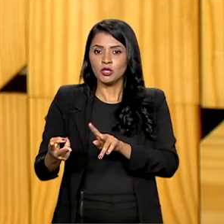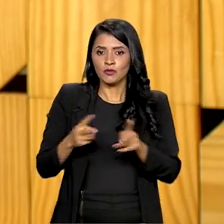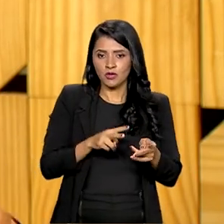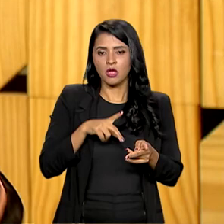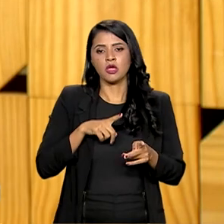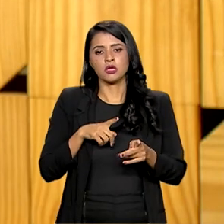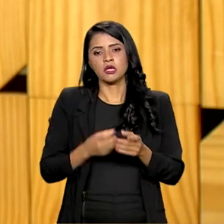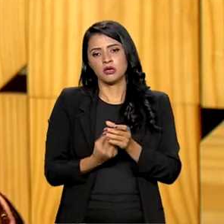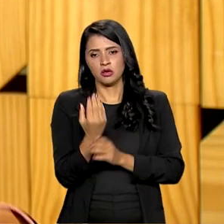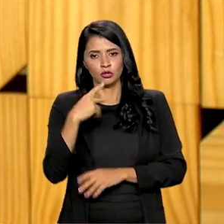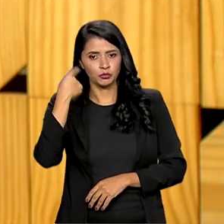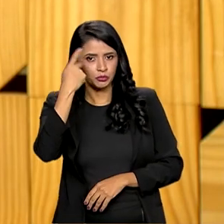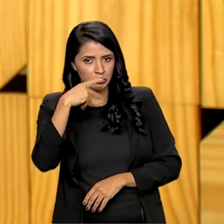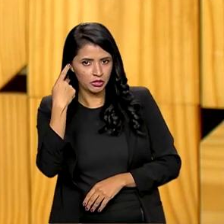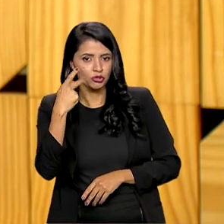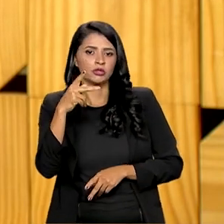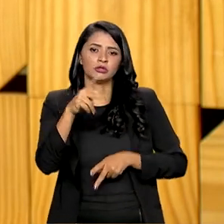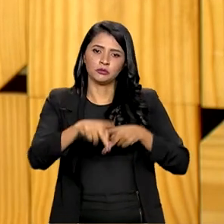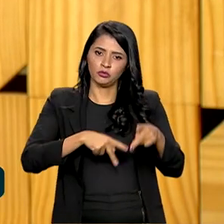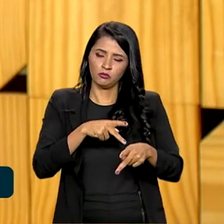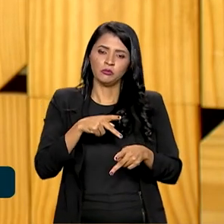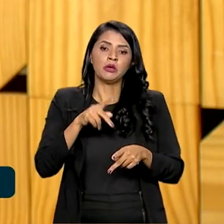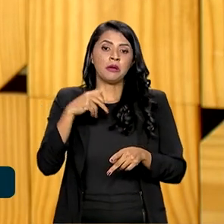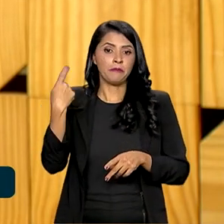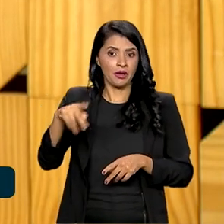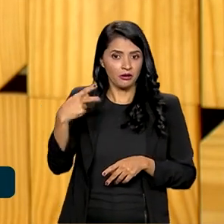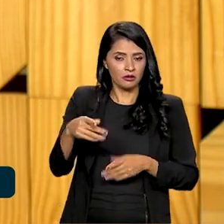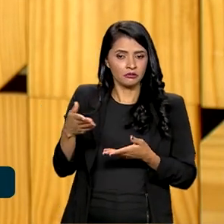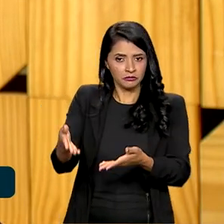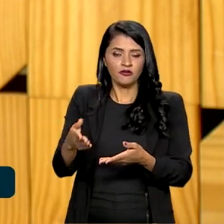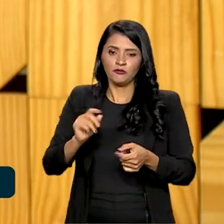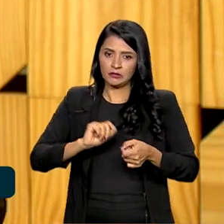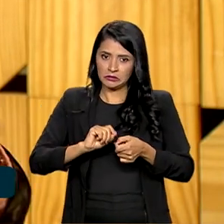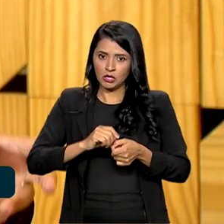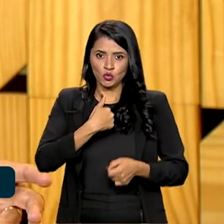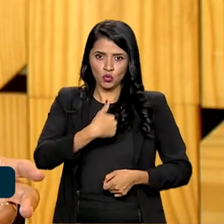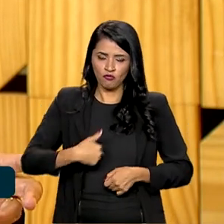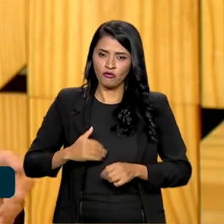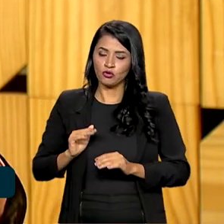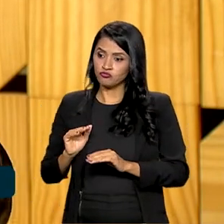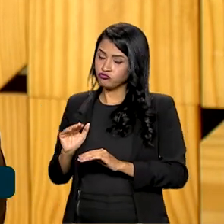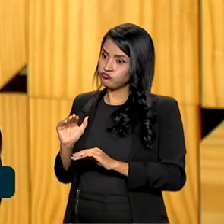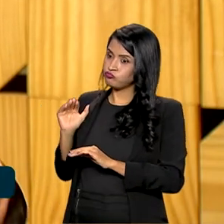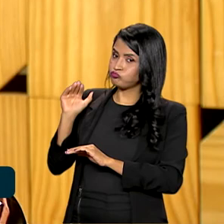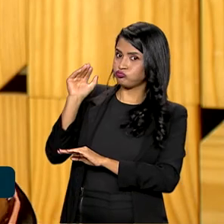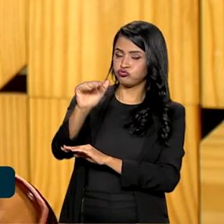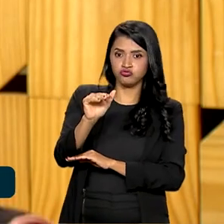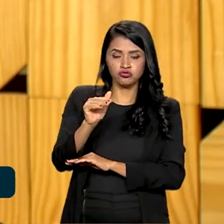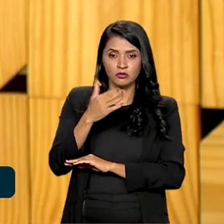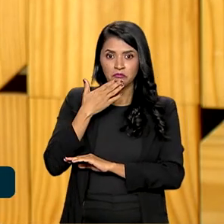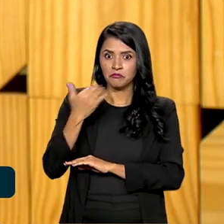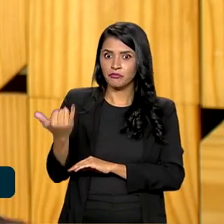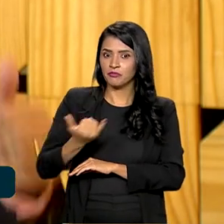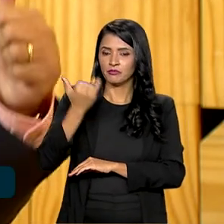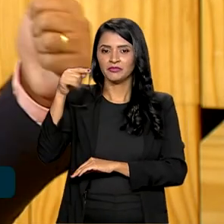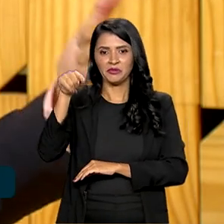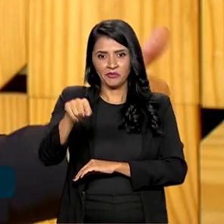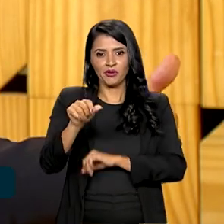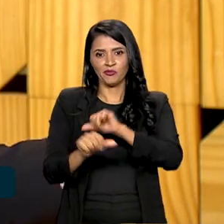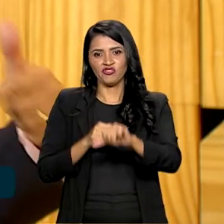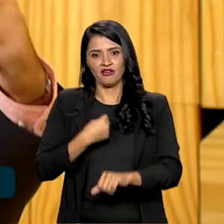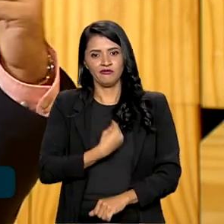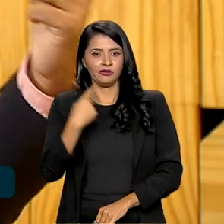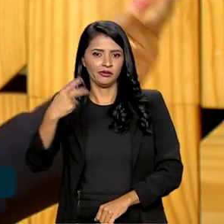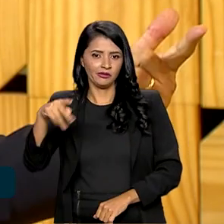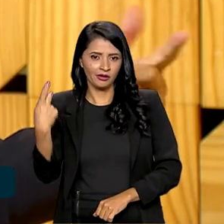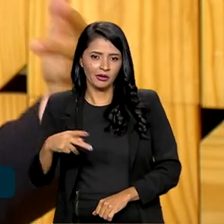públicas. Fazendo isso, sem dúvida nenhuma, o Estado dá um salto significativo para mudar a vida dessa população, com